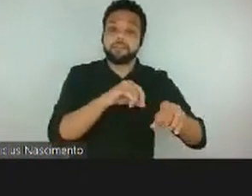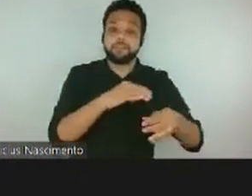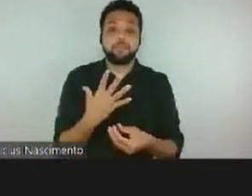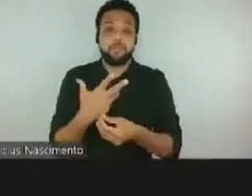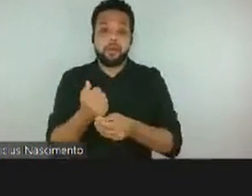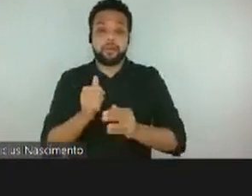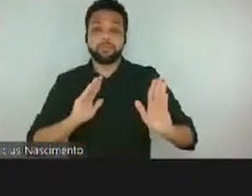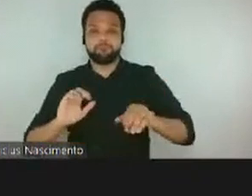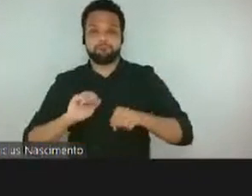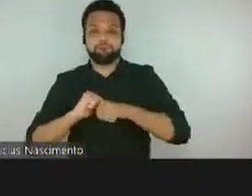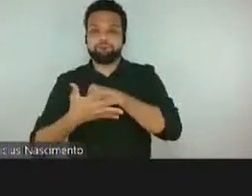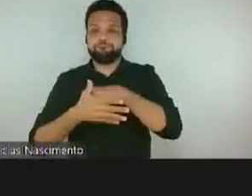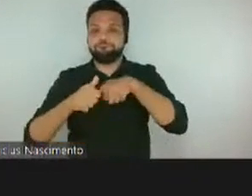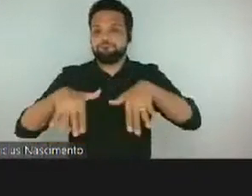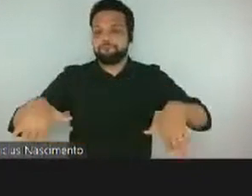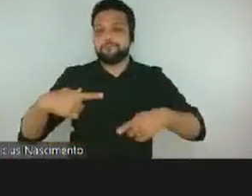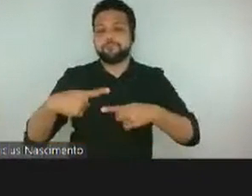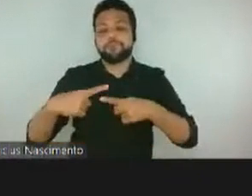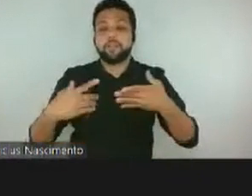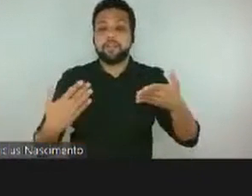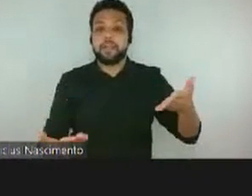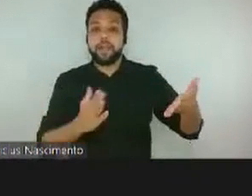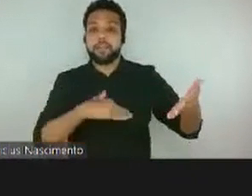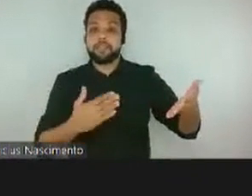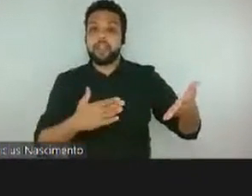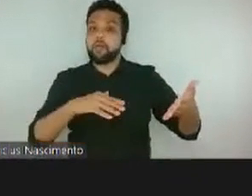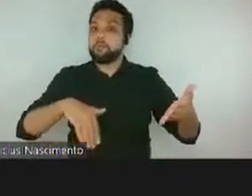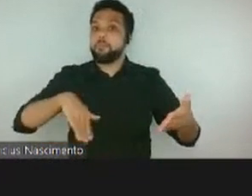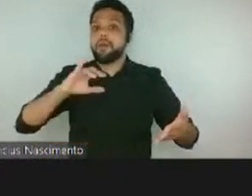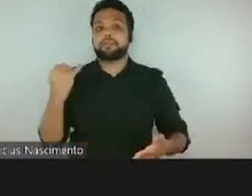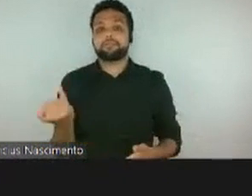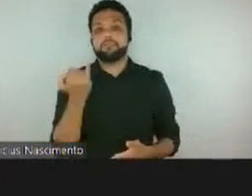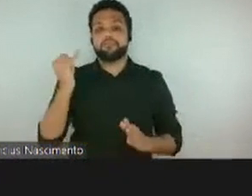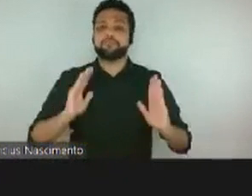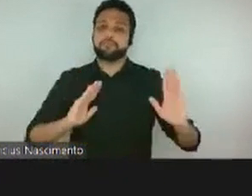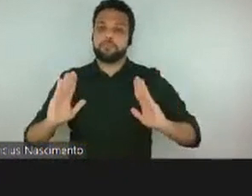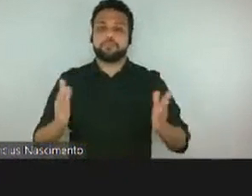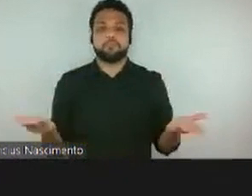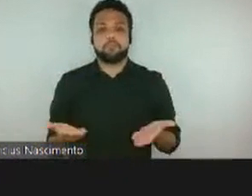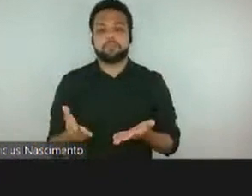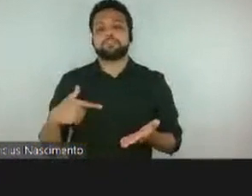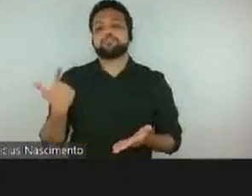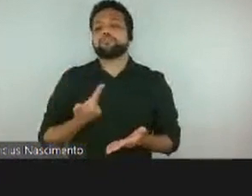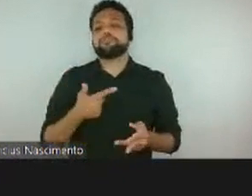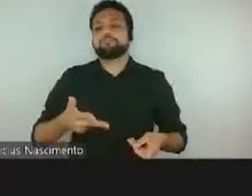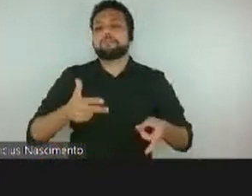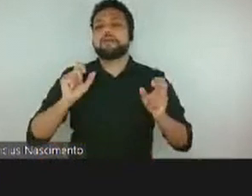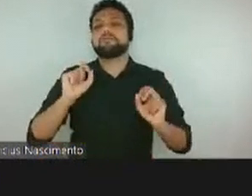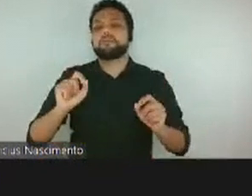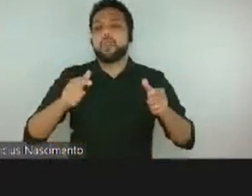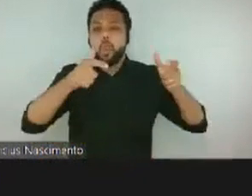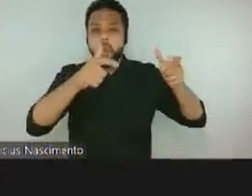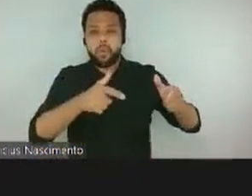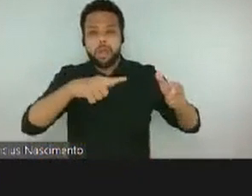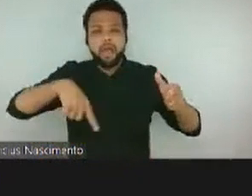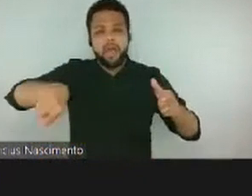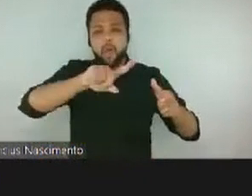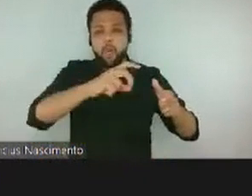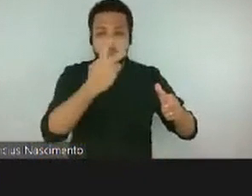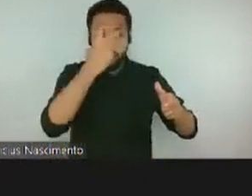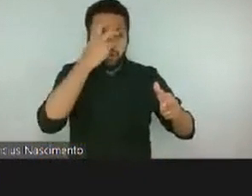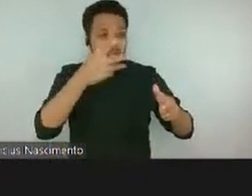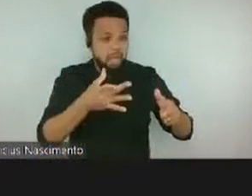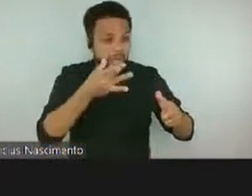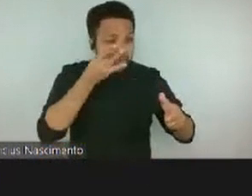catálogos se tornaram mais importantes ainda nesse momento em que a gente tem um afastamento dos espaços culturais, onde a gente pode ter